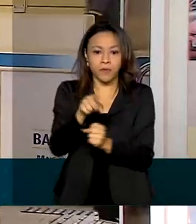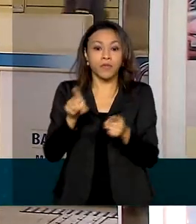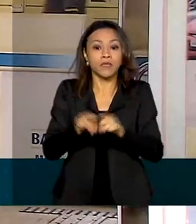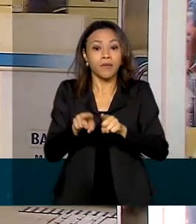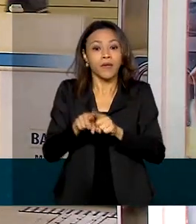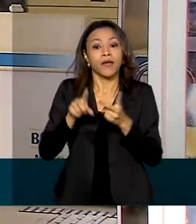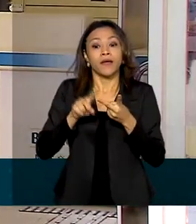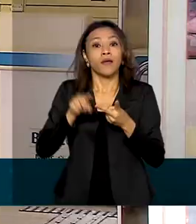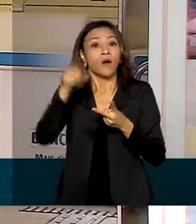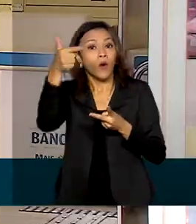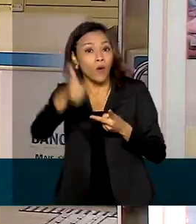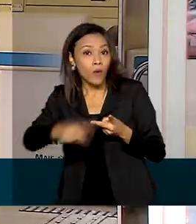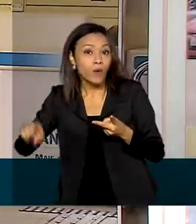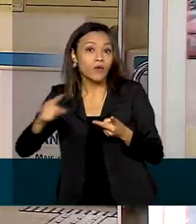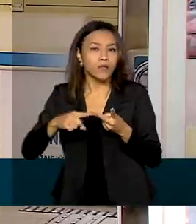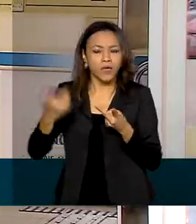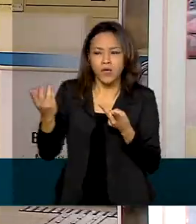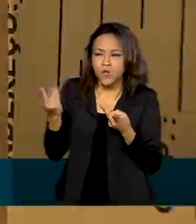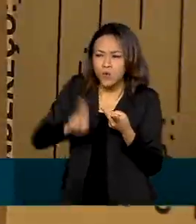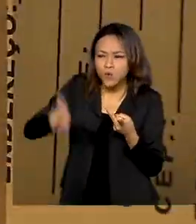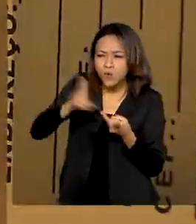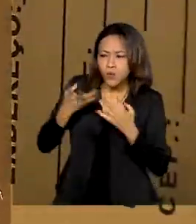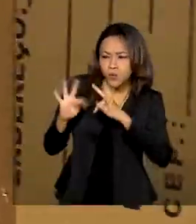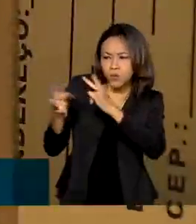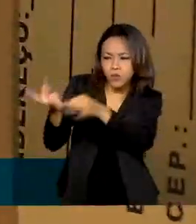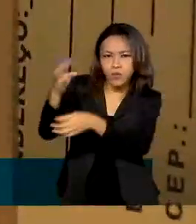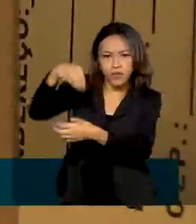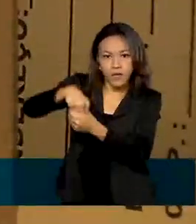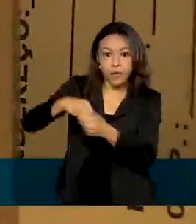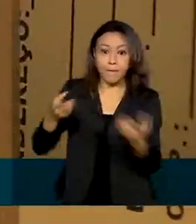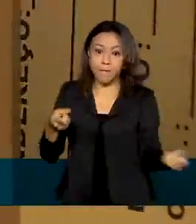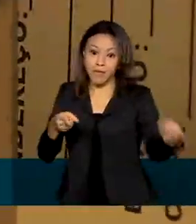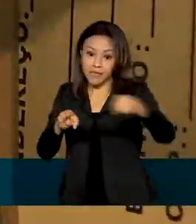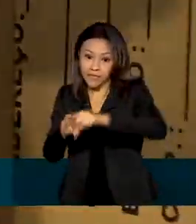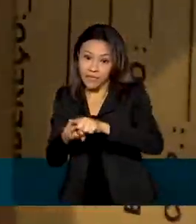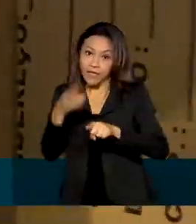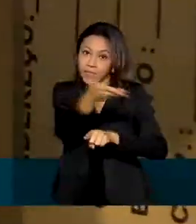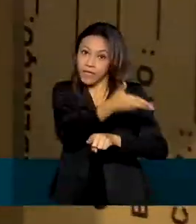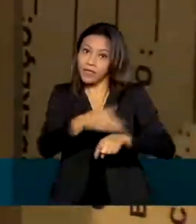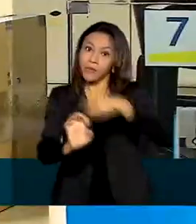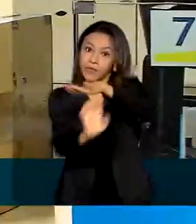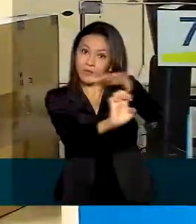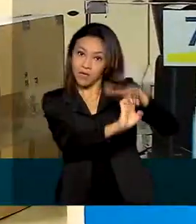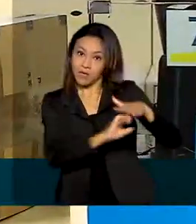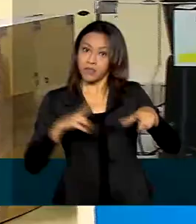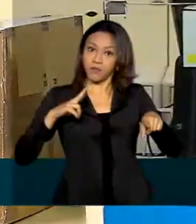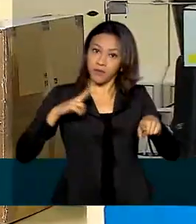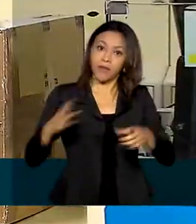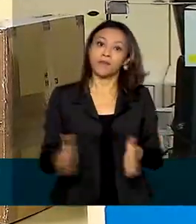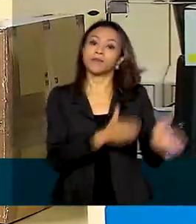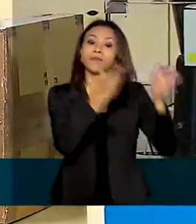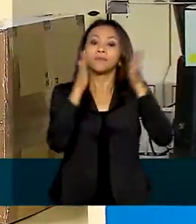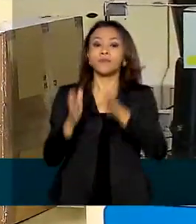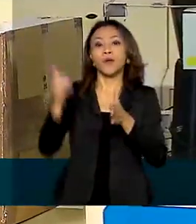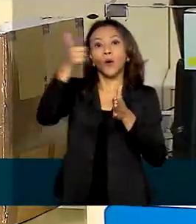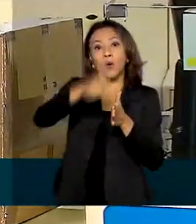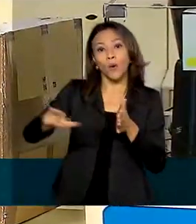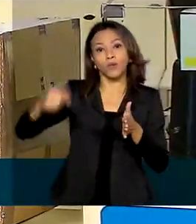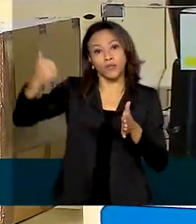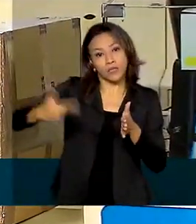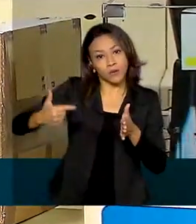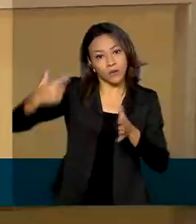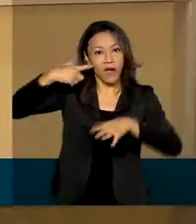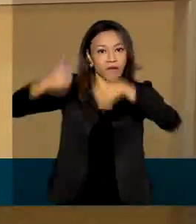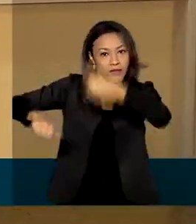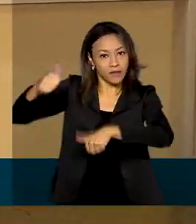avaliação de alternativas para sua modernização, como parcerias com a iniciativa privada. Outras duas fases precisam ser